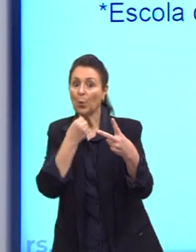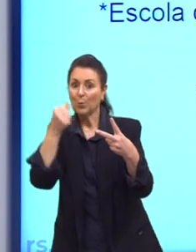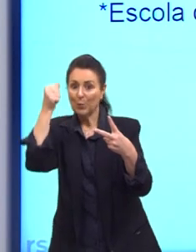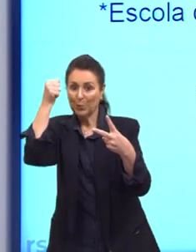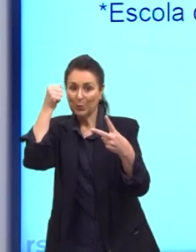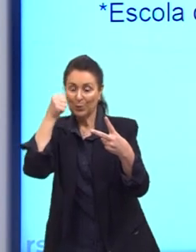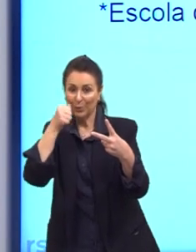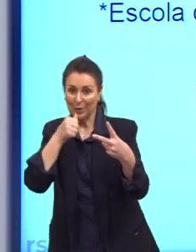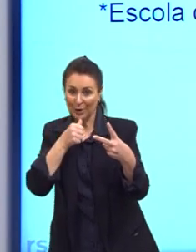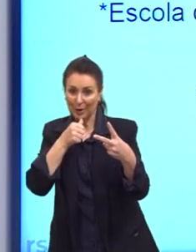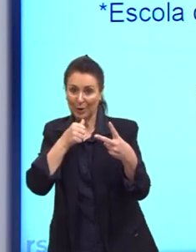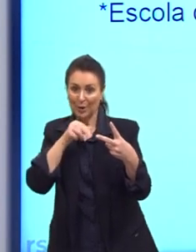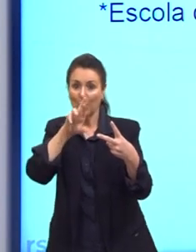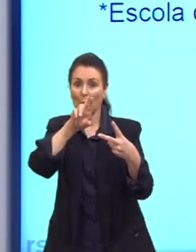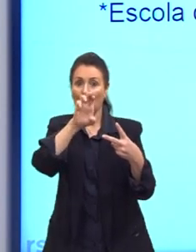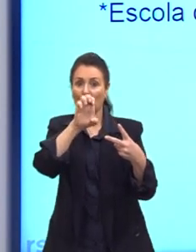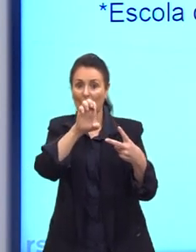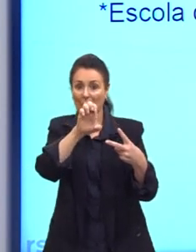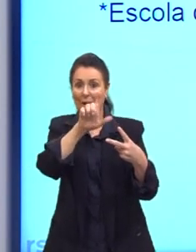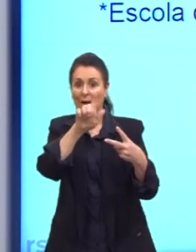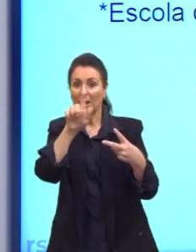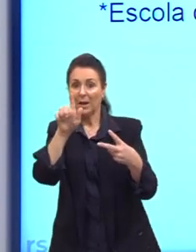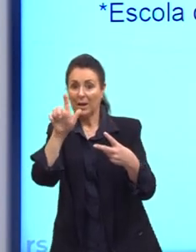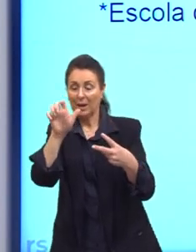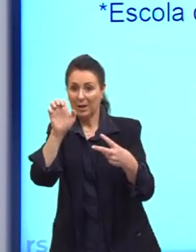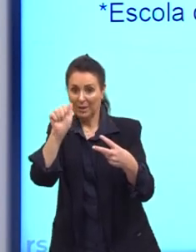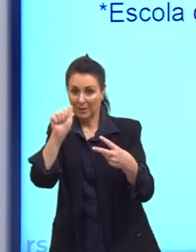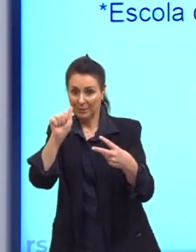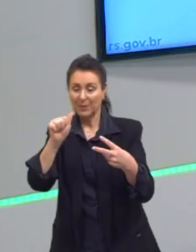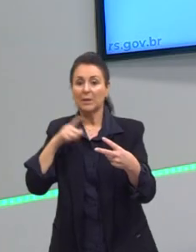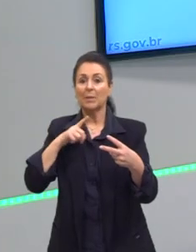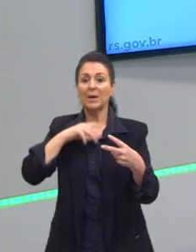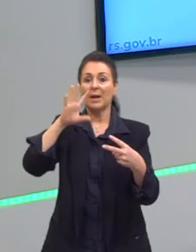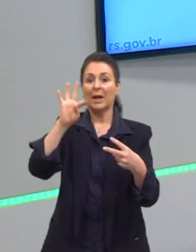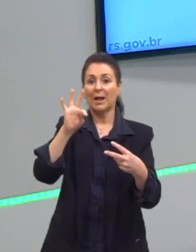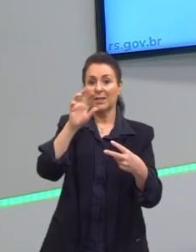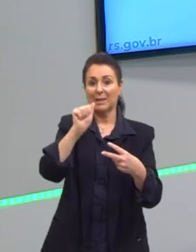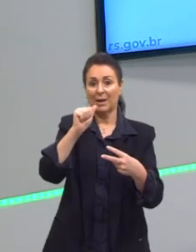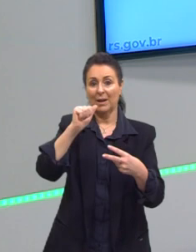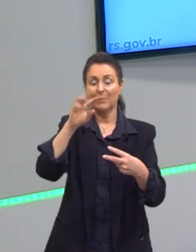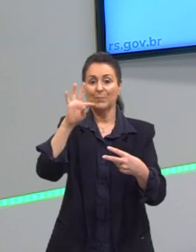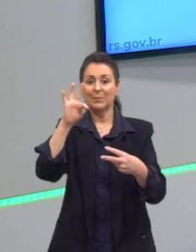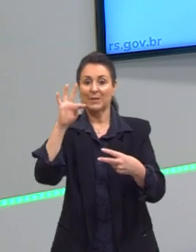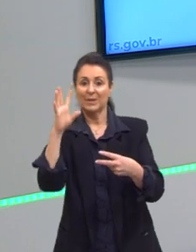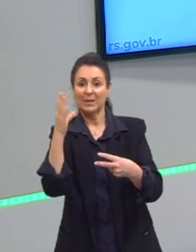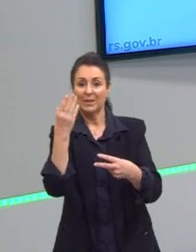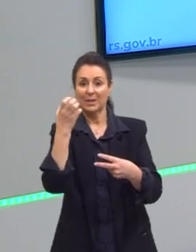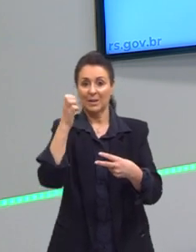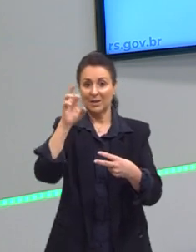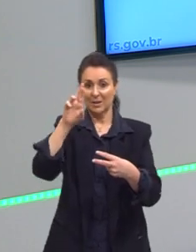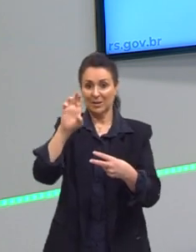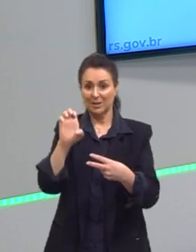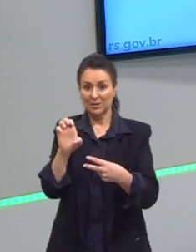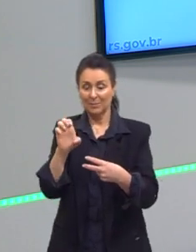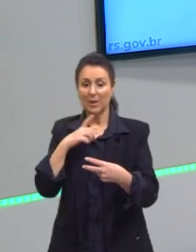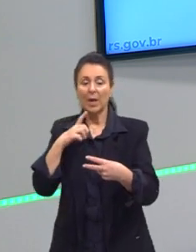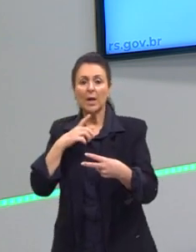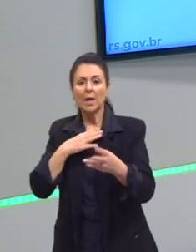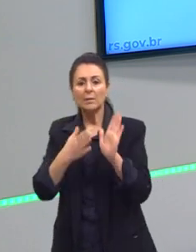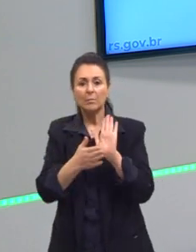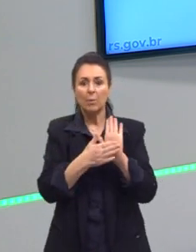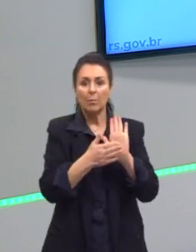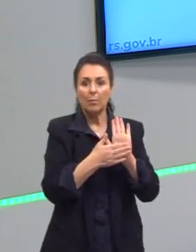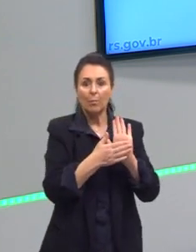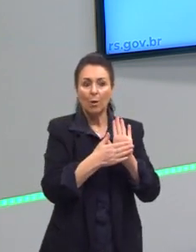1984, que eles propõem a retirada do Estado dos bens sociais, que era o Estado do bem-estar